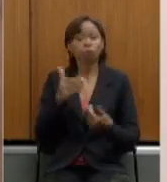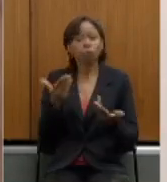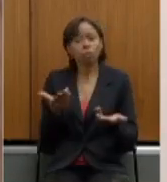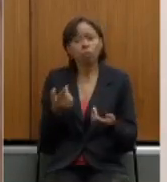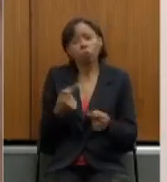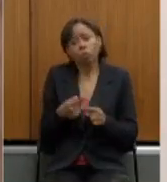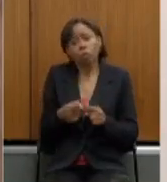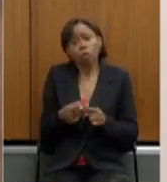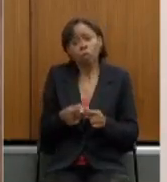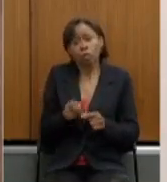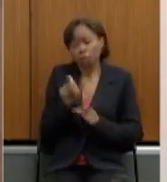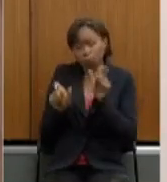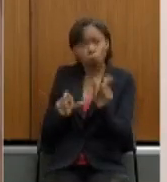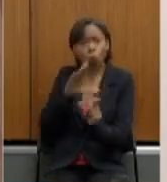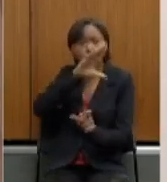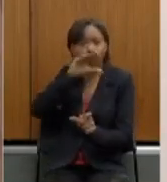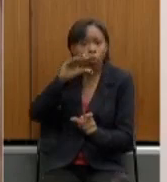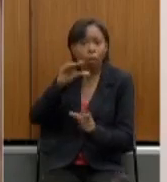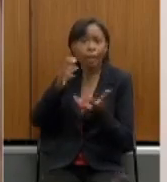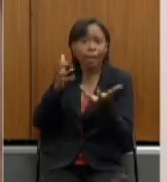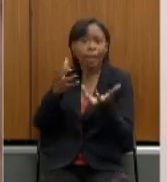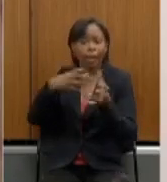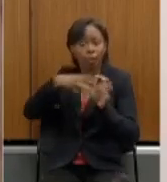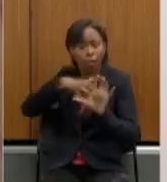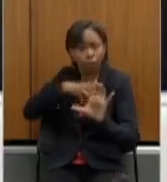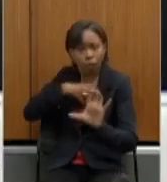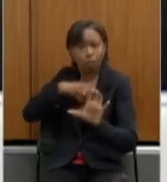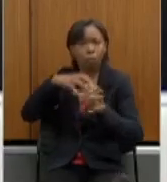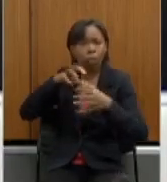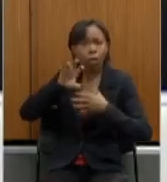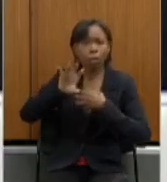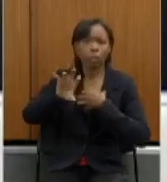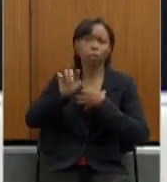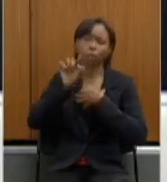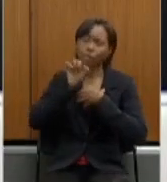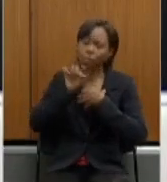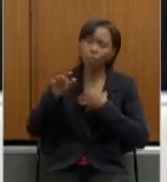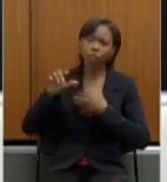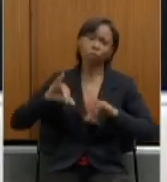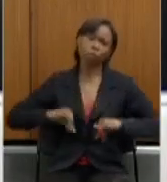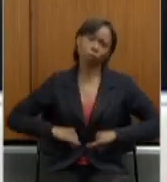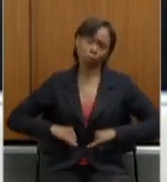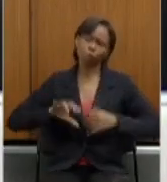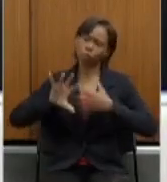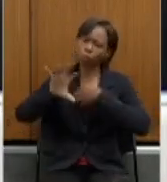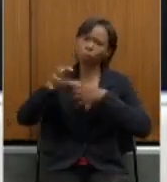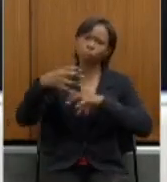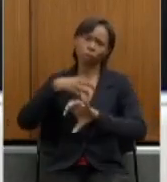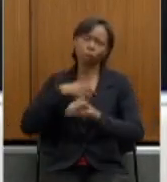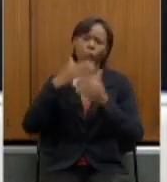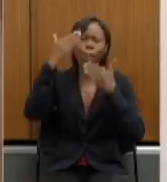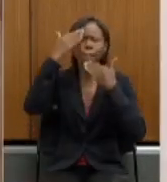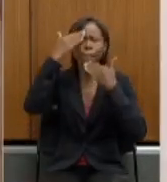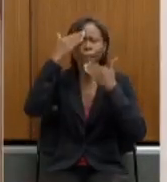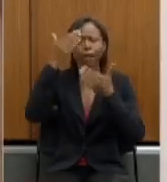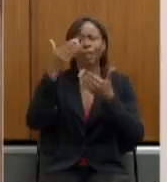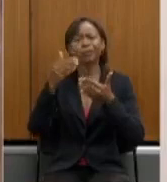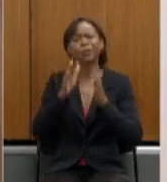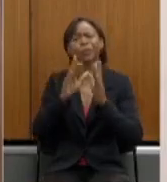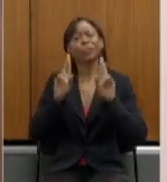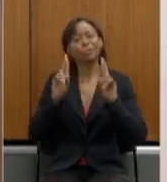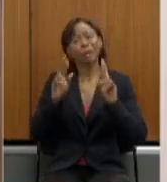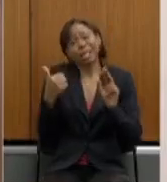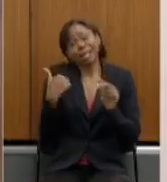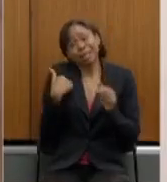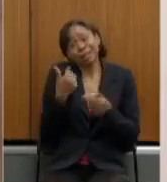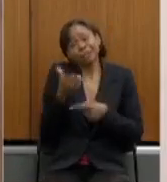também gente que tenha empatia que sofra com eles como a gente sofreu muito obrigado Agostinho espero ter colaborado vou ficar